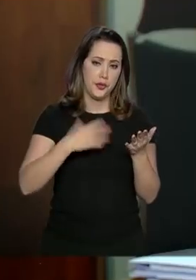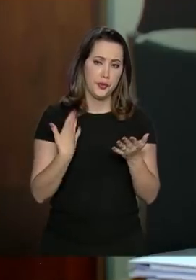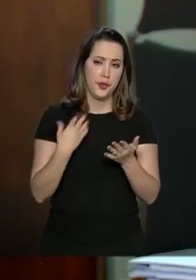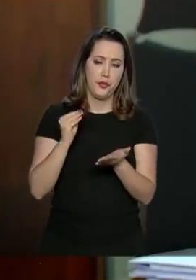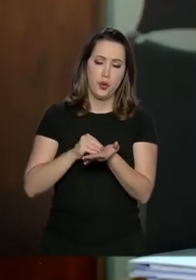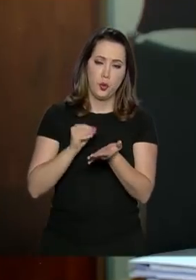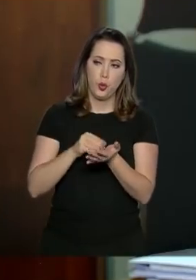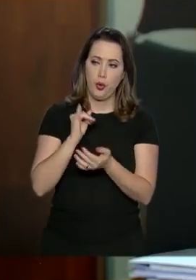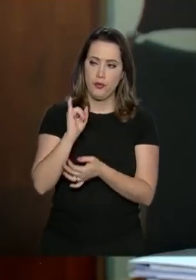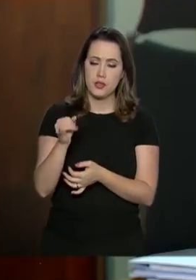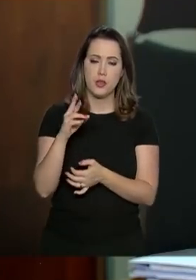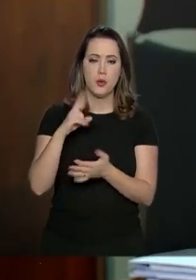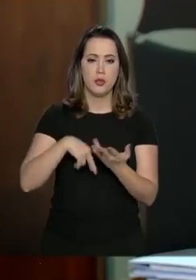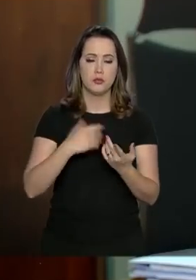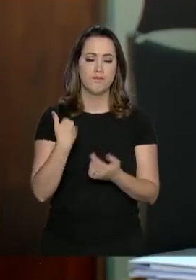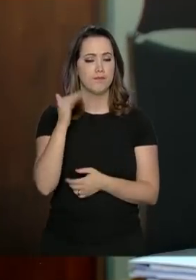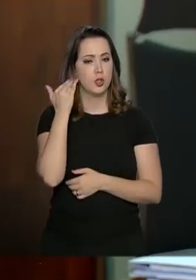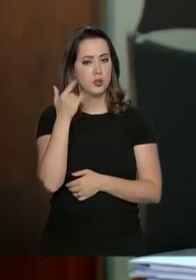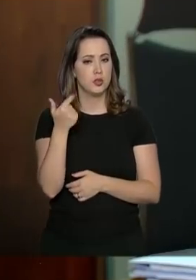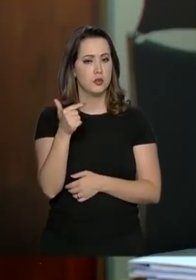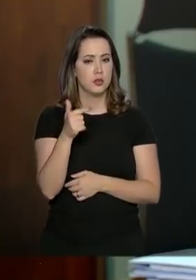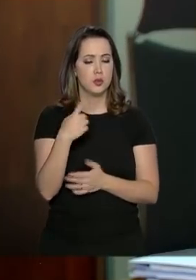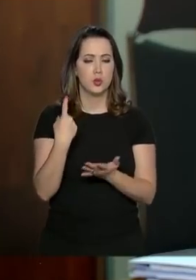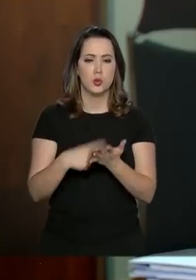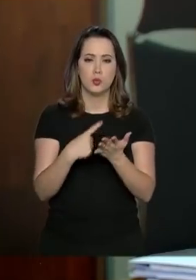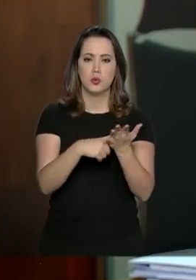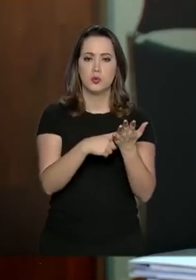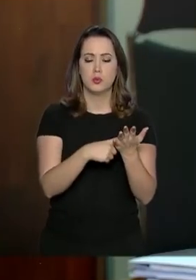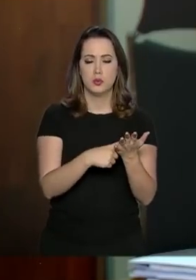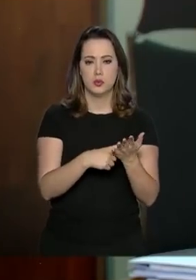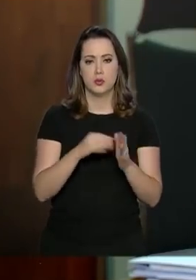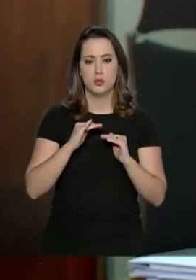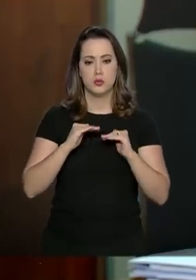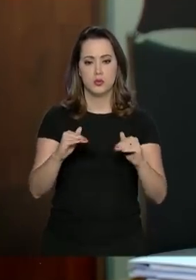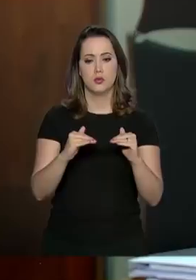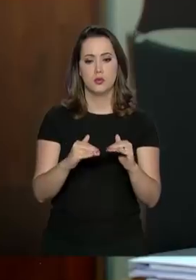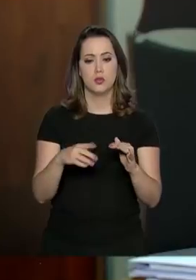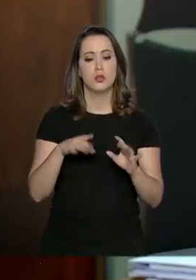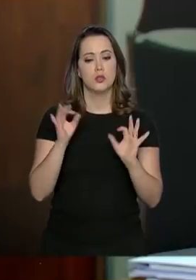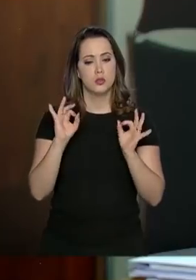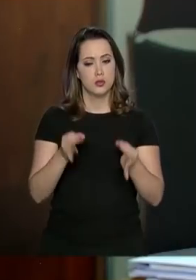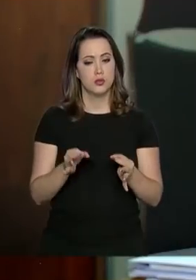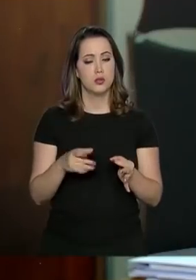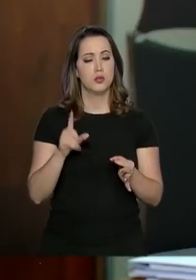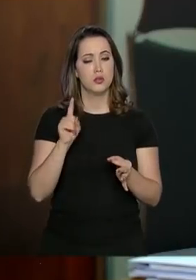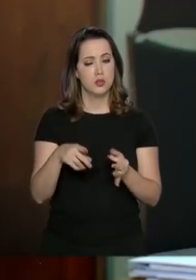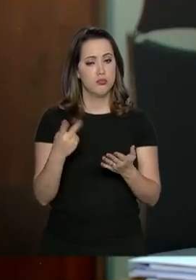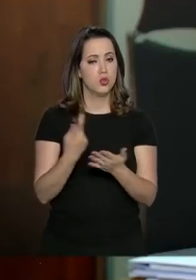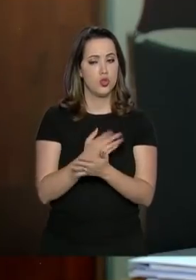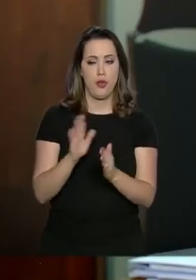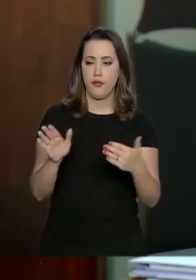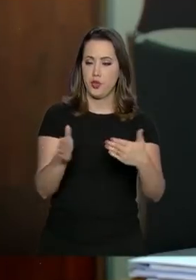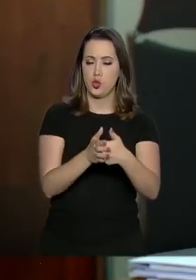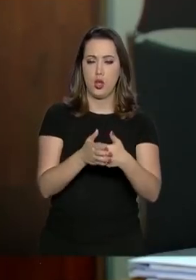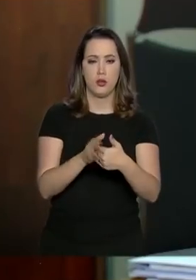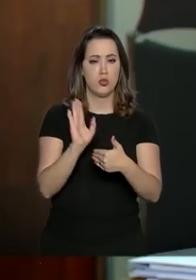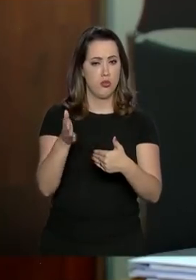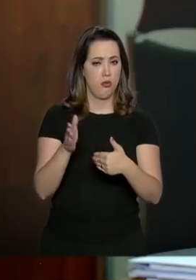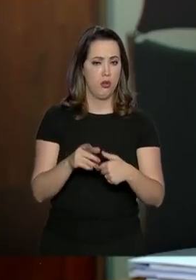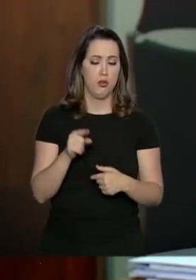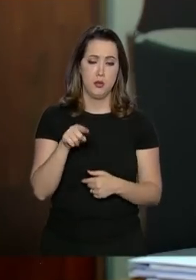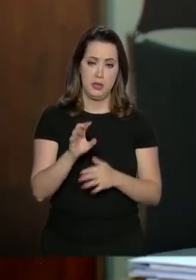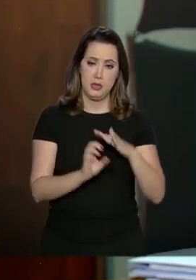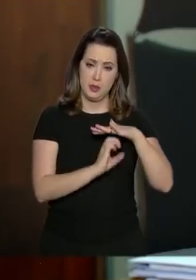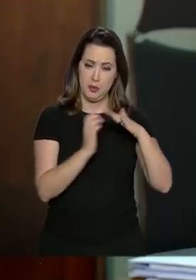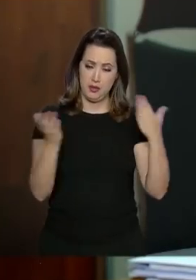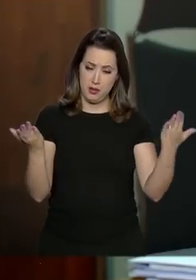enviam, nós entendemos que eles também não atestaram a sua estabilidade. Então, automaticamente, as 56 já estão interditadas e as